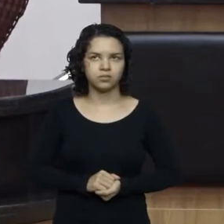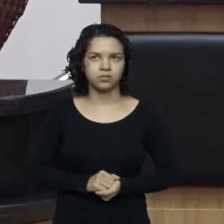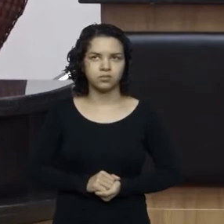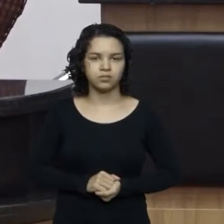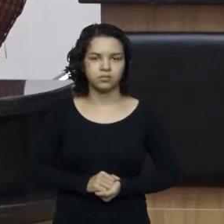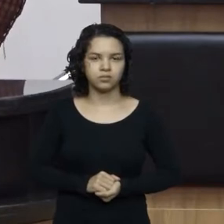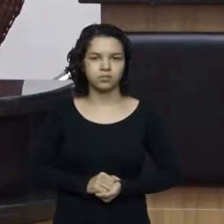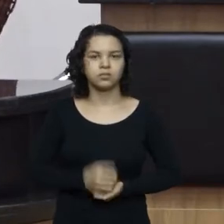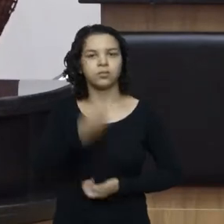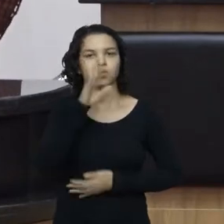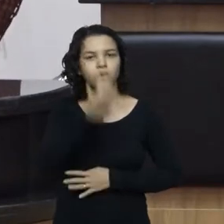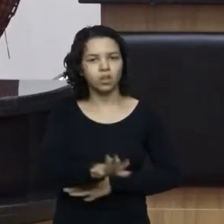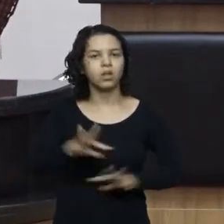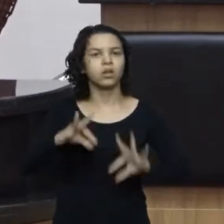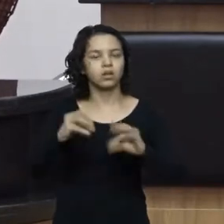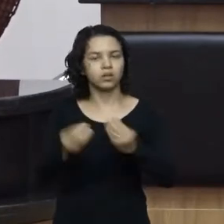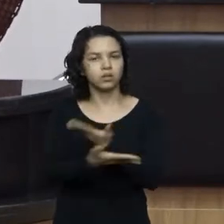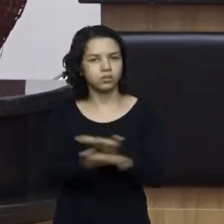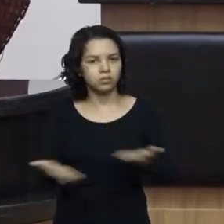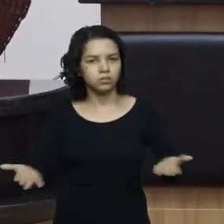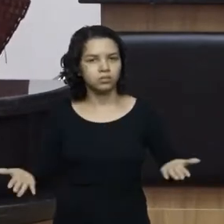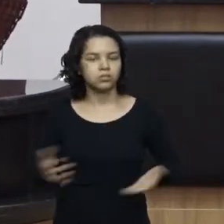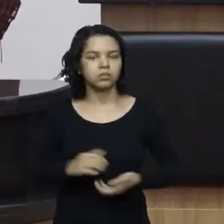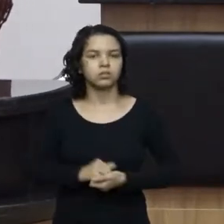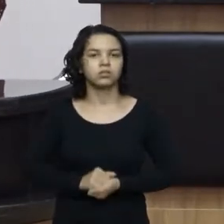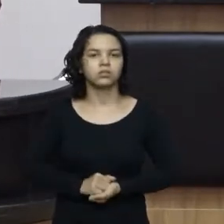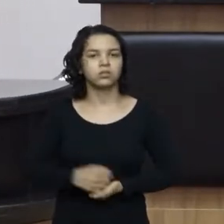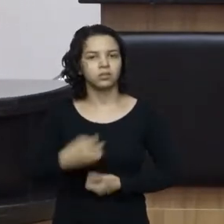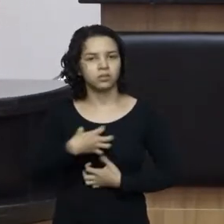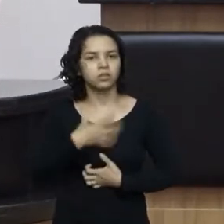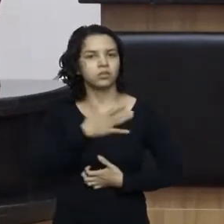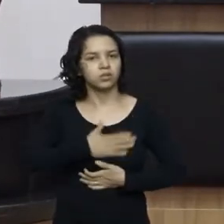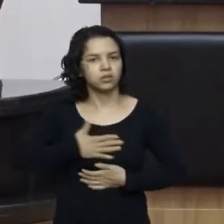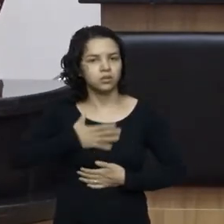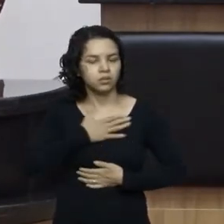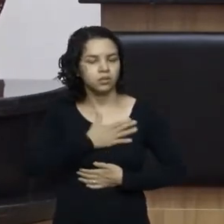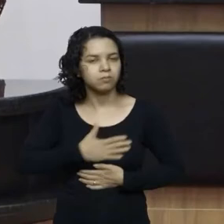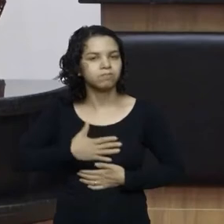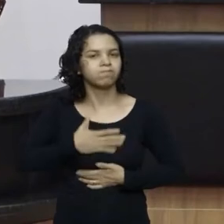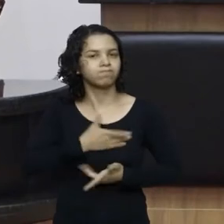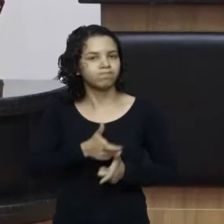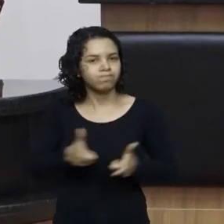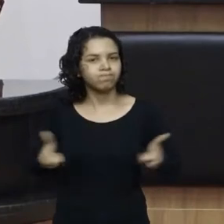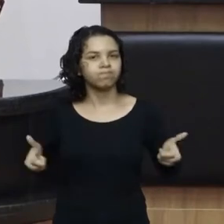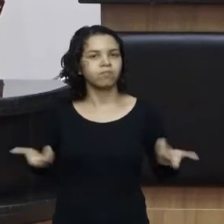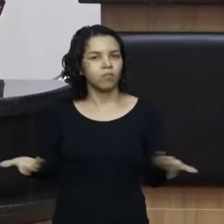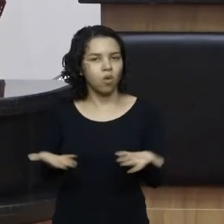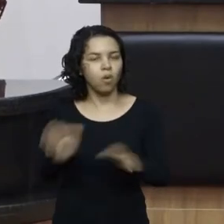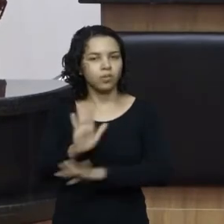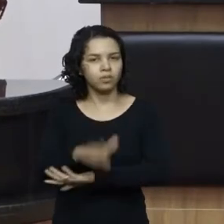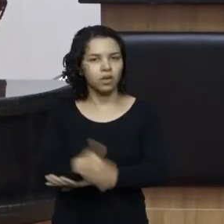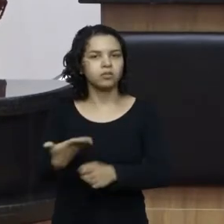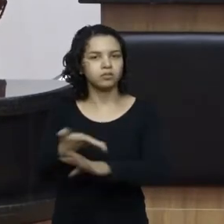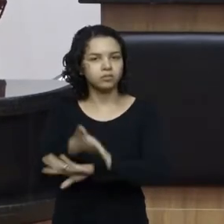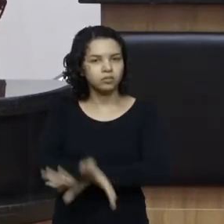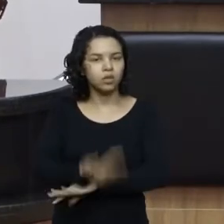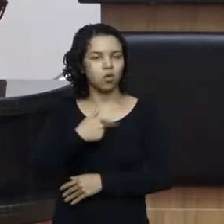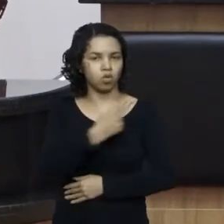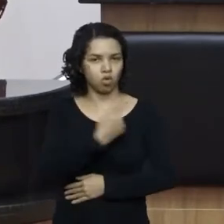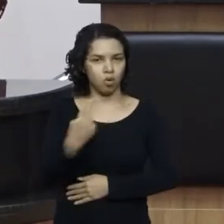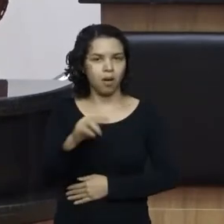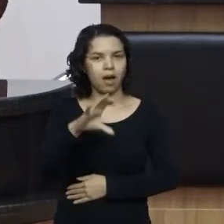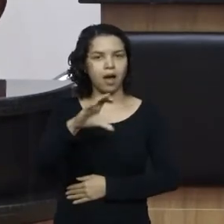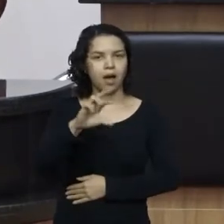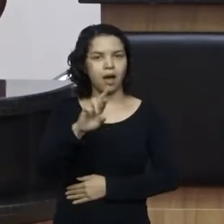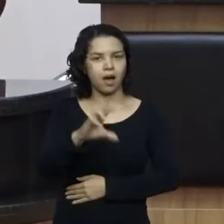Boa tarde a todos. É um prazer enorme estar com vocês nesta tarde. Eu me chamo Caroline, sou